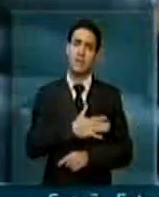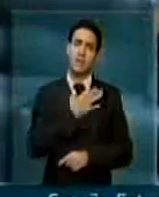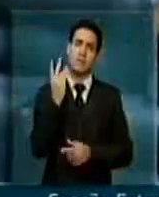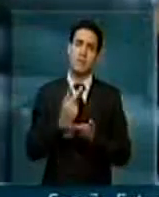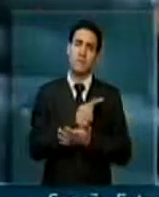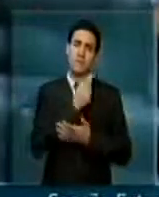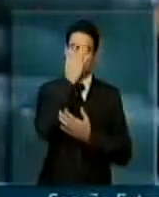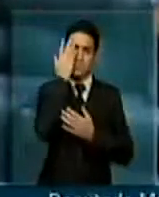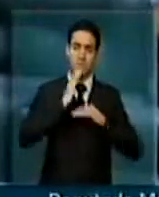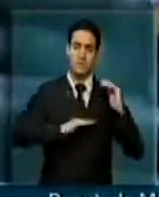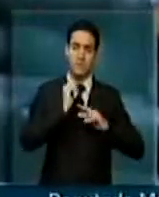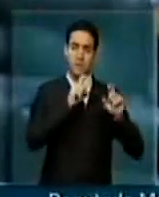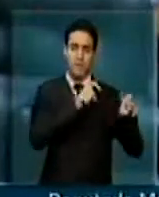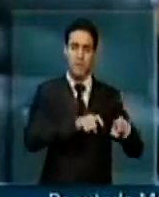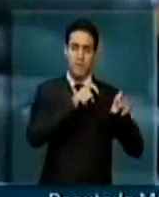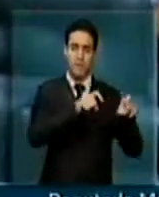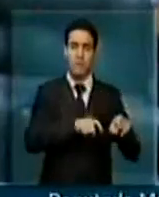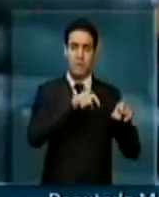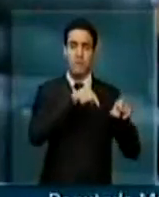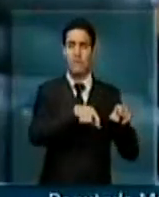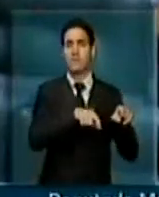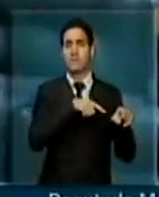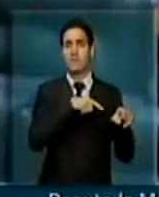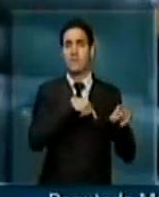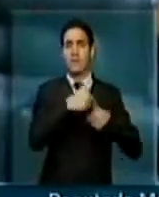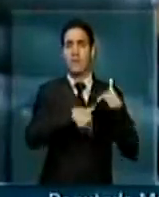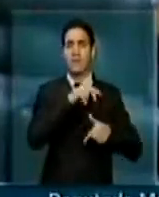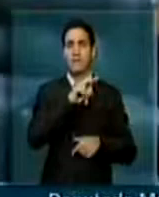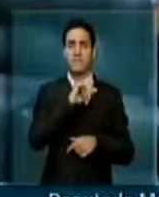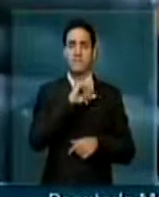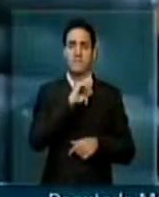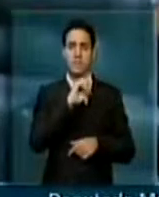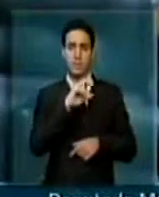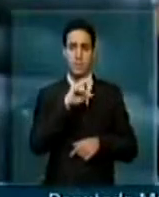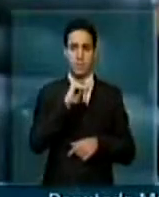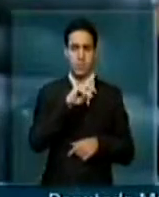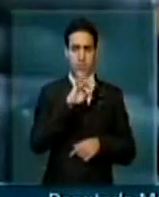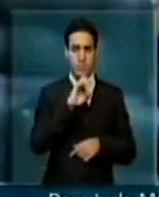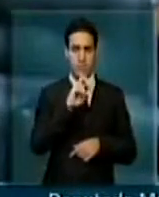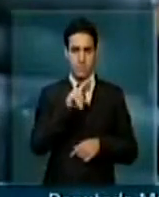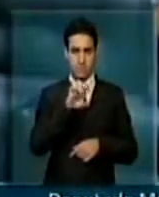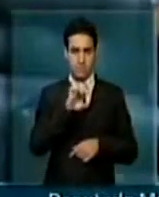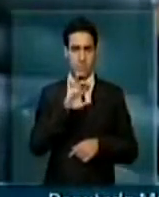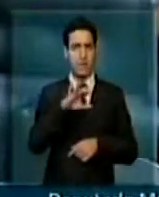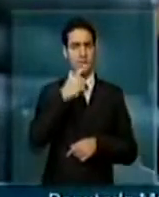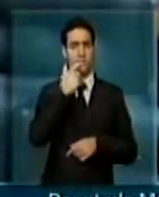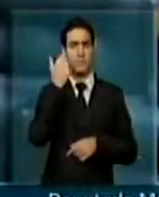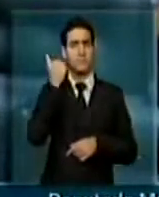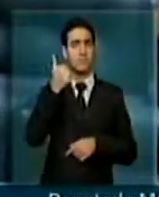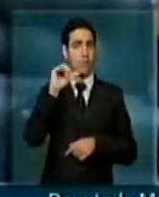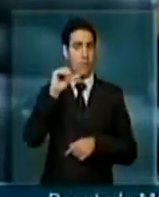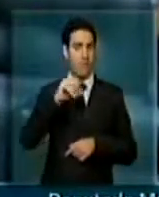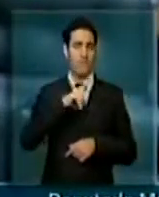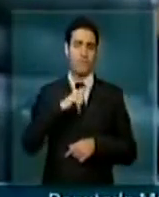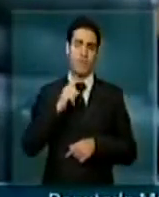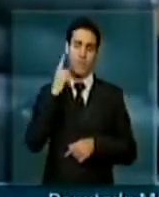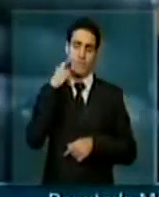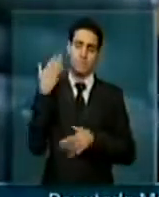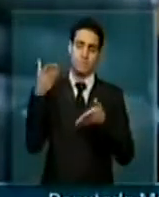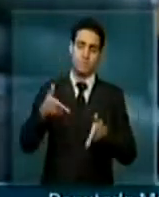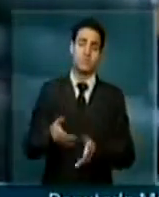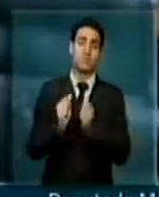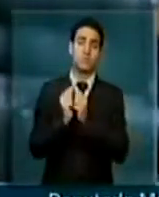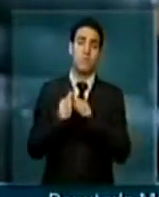os agricultores, os resicultores de Santa Catarina e do Rio Grande do Sul. No último dia 19 participei de uma manifestação